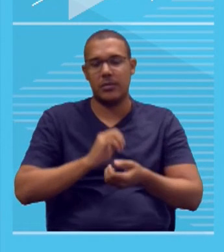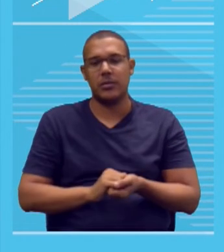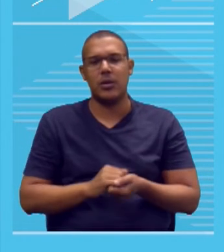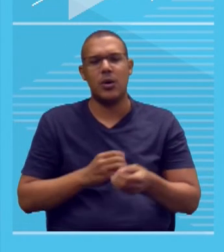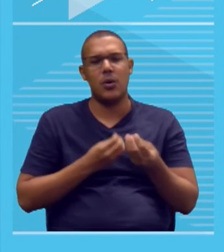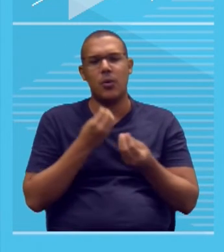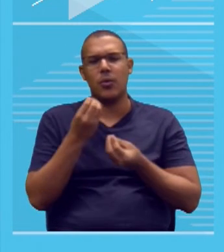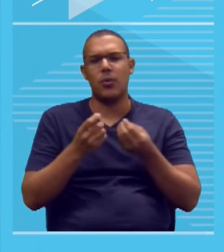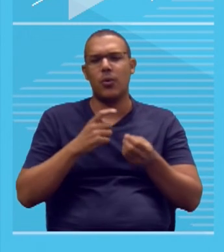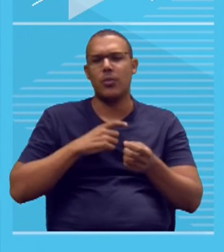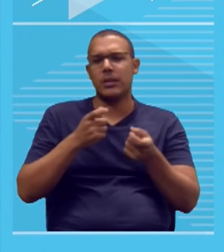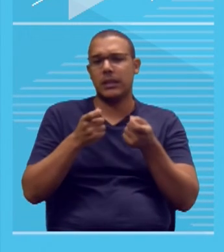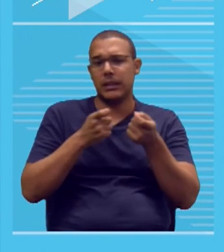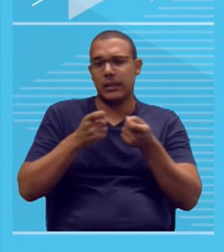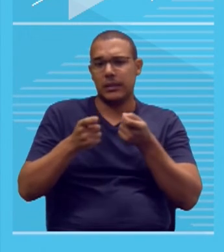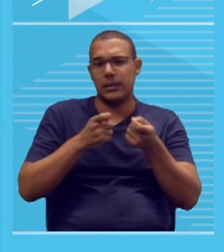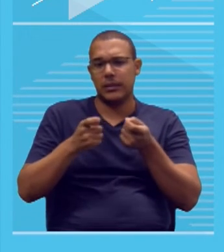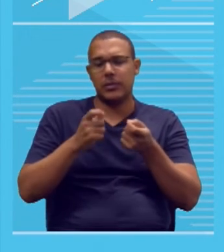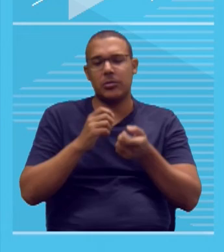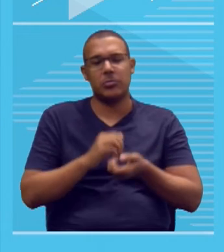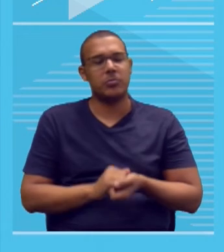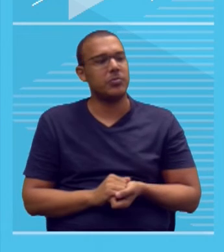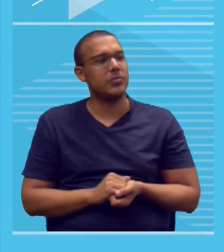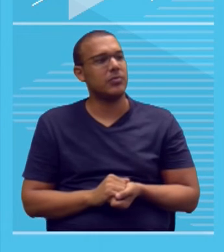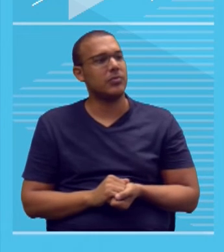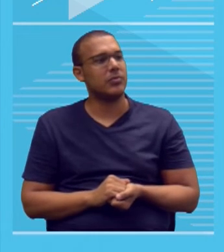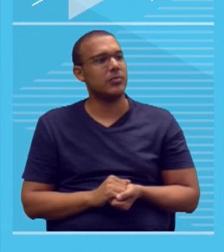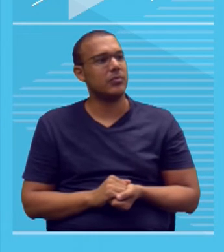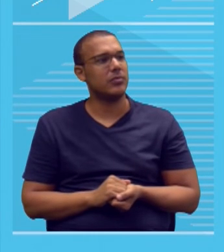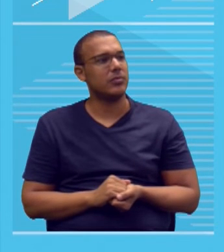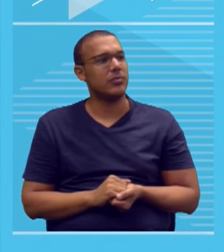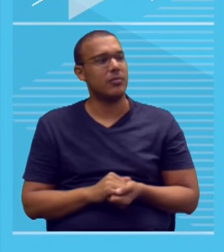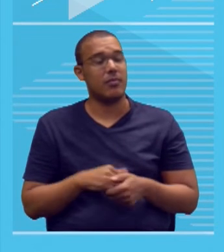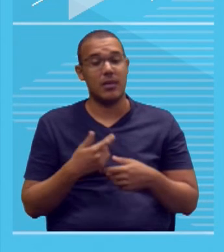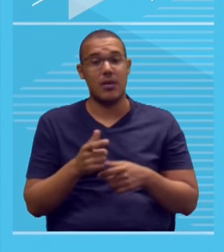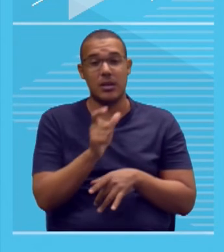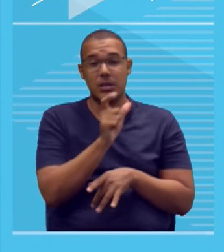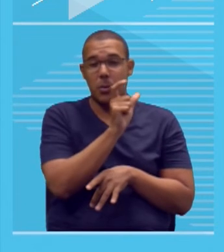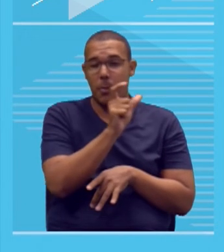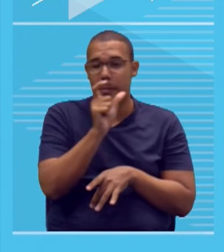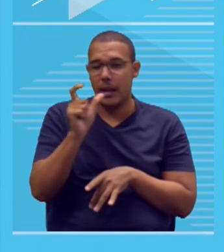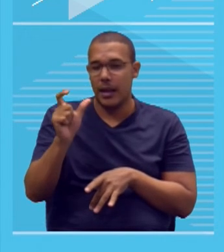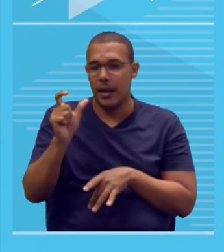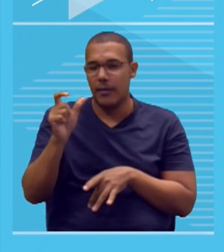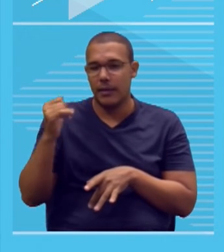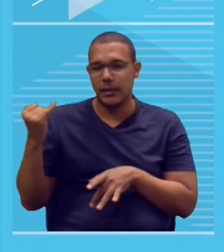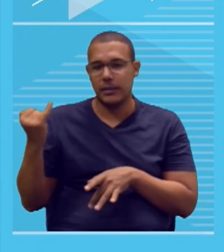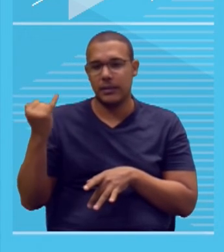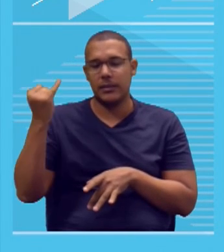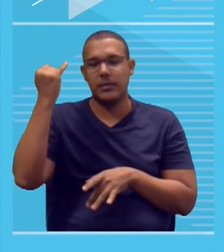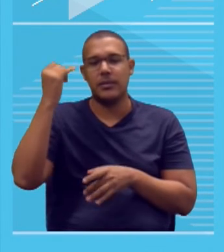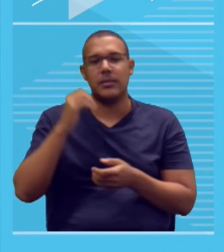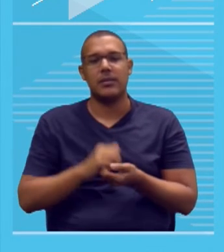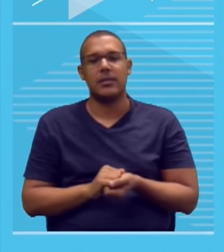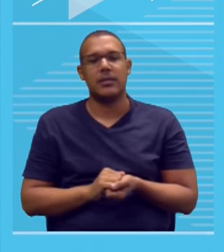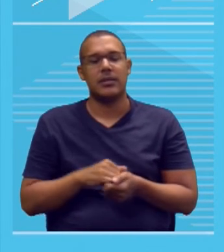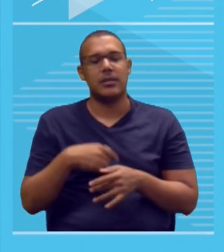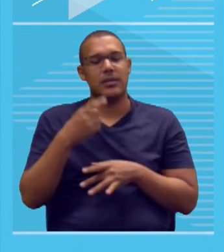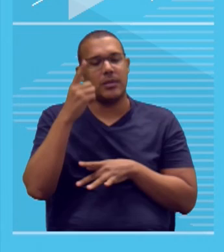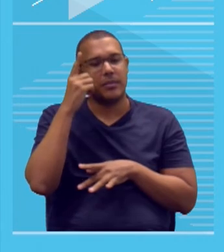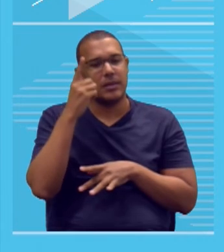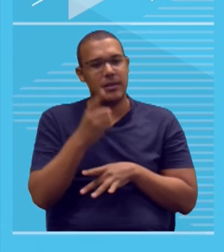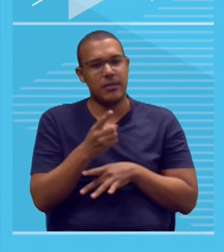manipulação? Controle de dados. Então, essas expressões são chaves, ou você tem que defender a ideia de que o indivíduo,